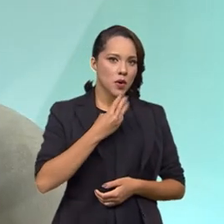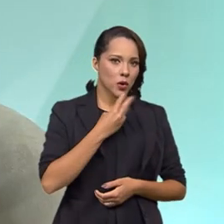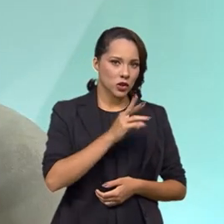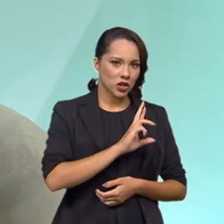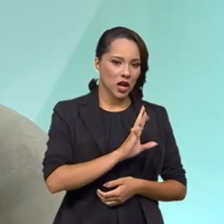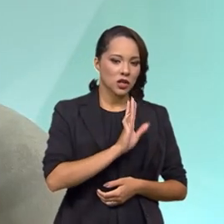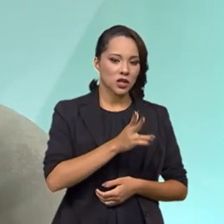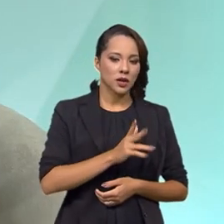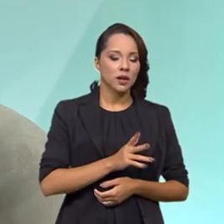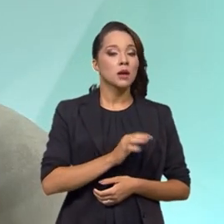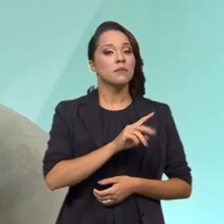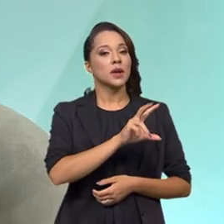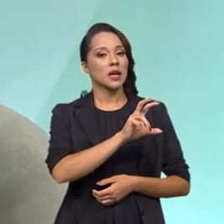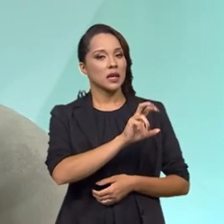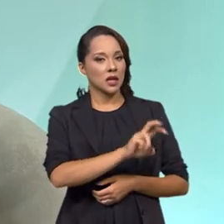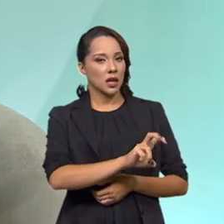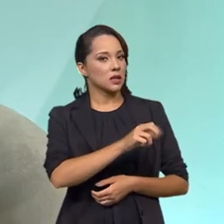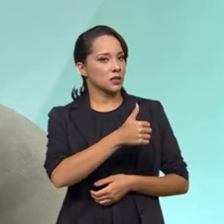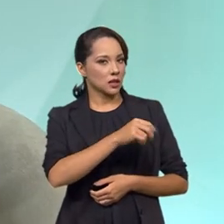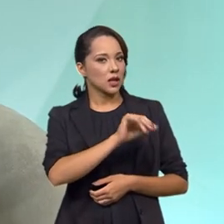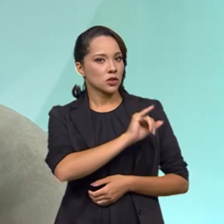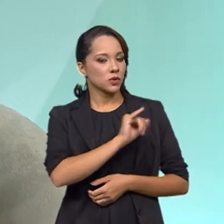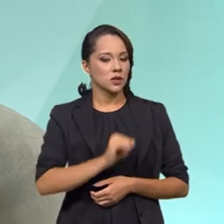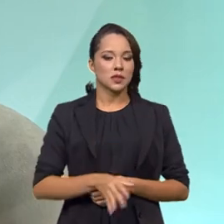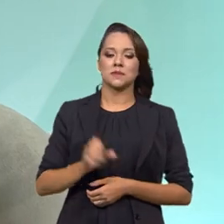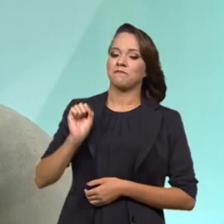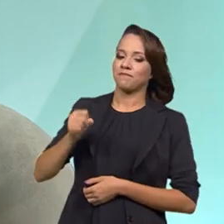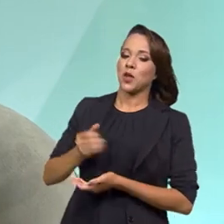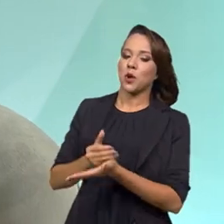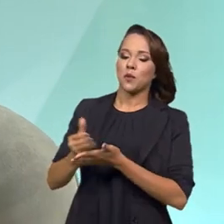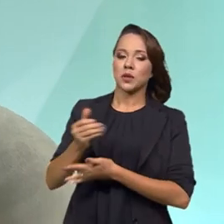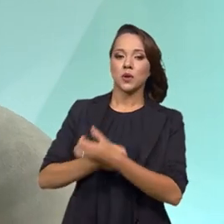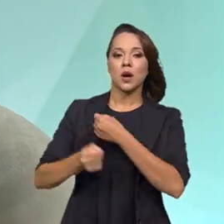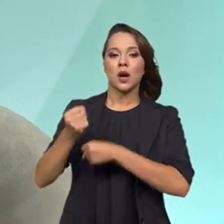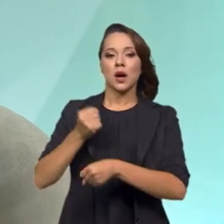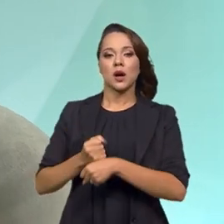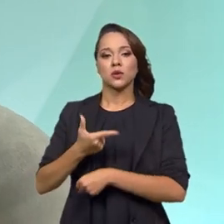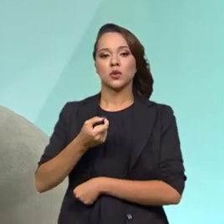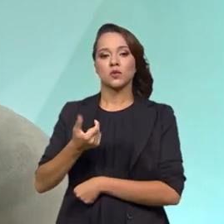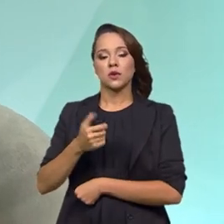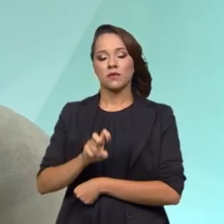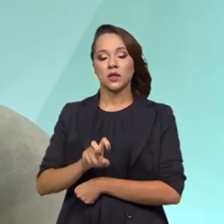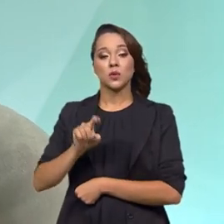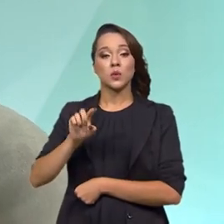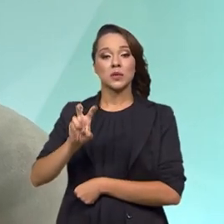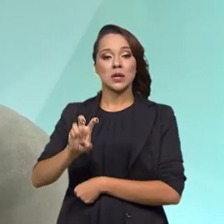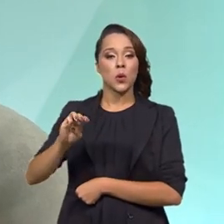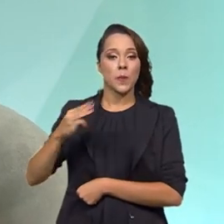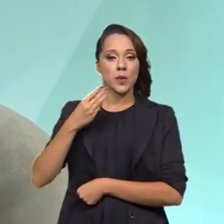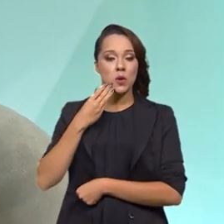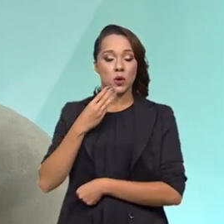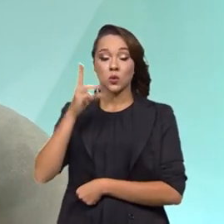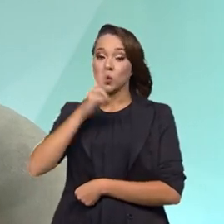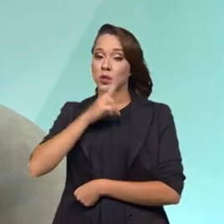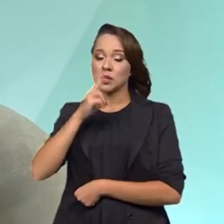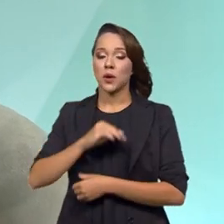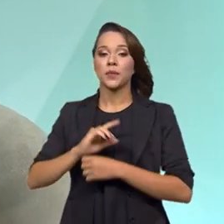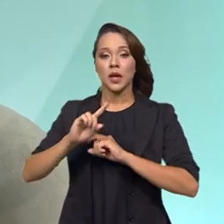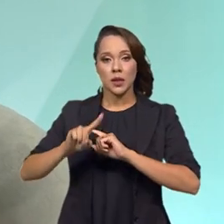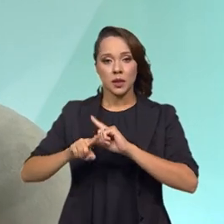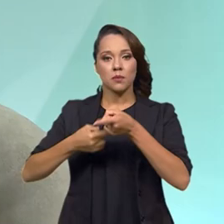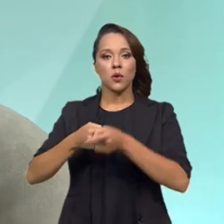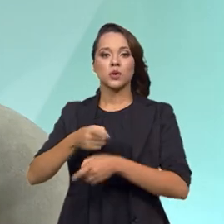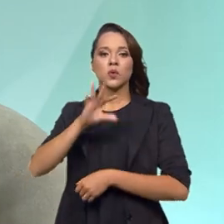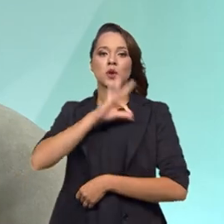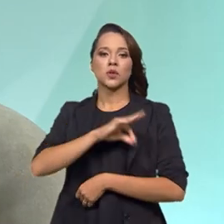para 510 instituições, não isso? Começamos em 2020 com 5 milhões inicial e emergencial e depois o